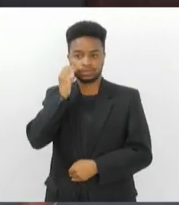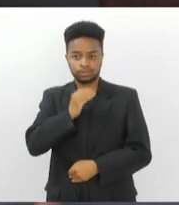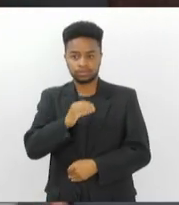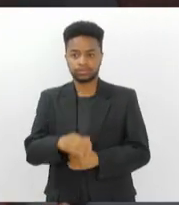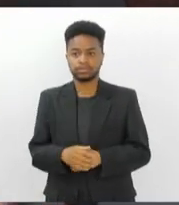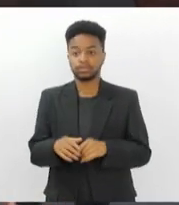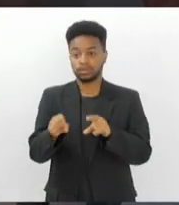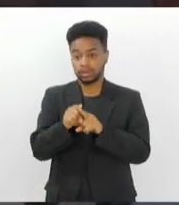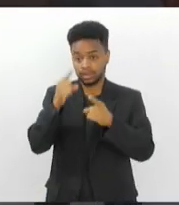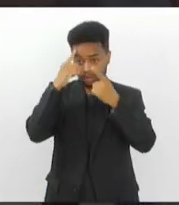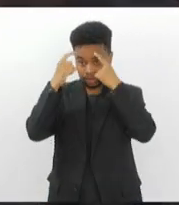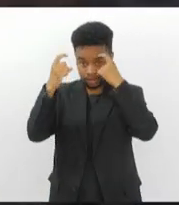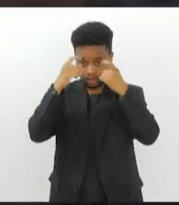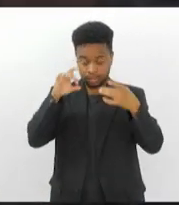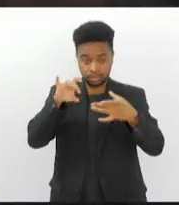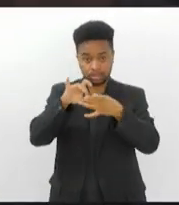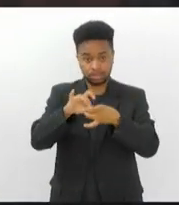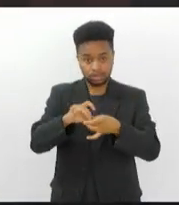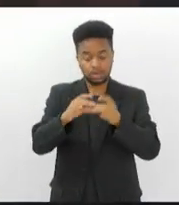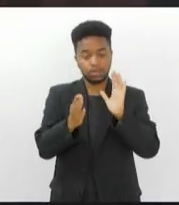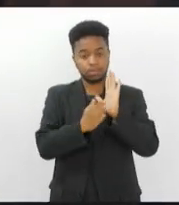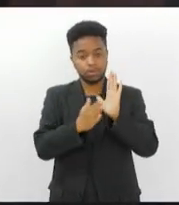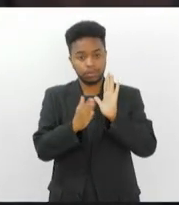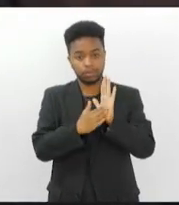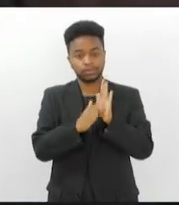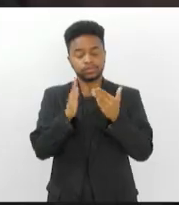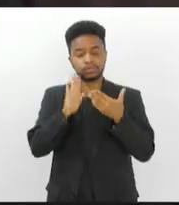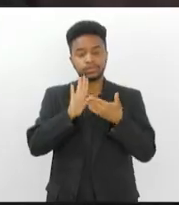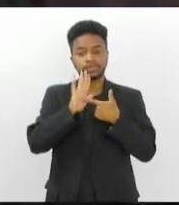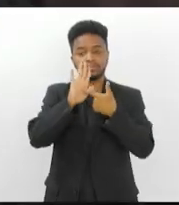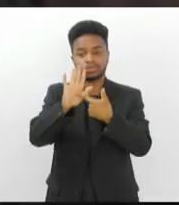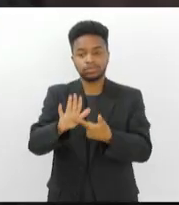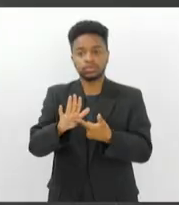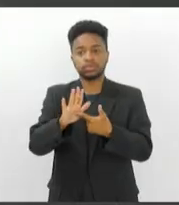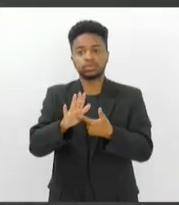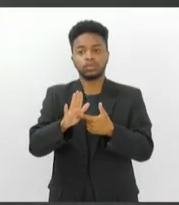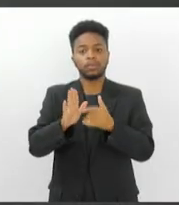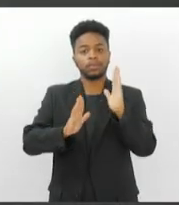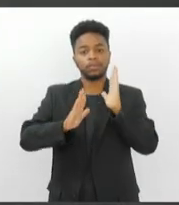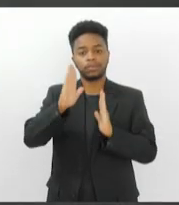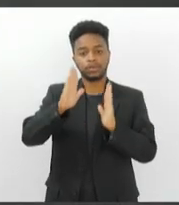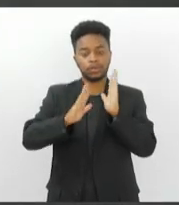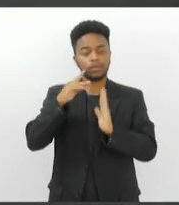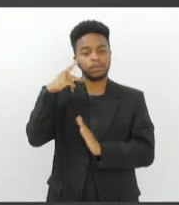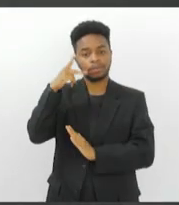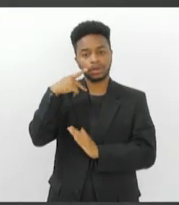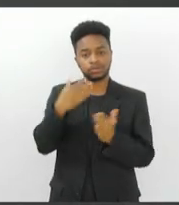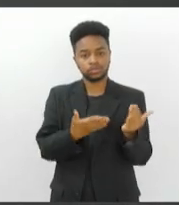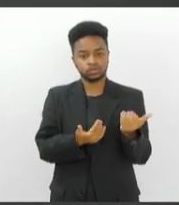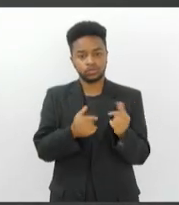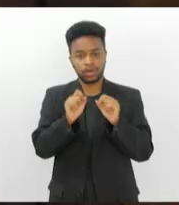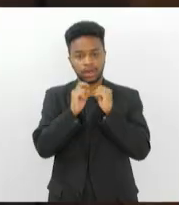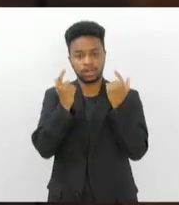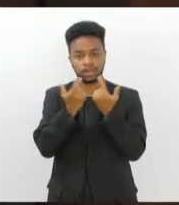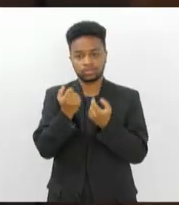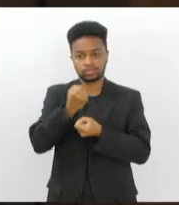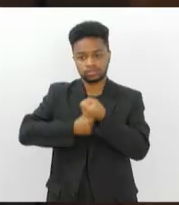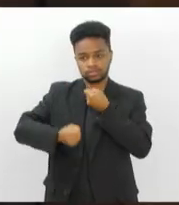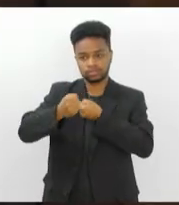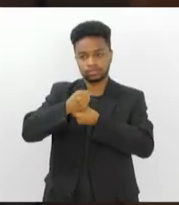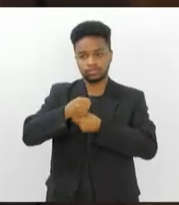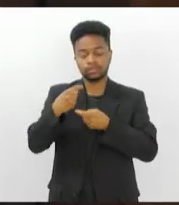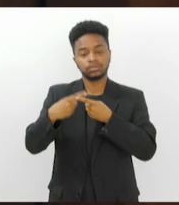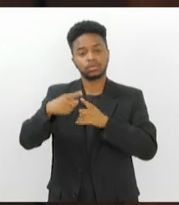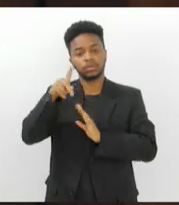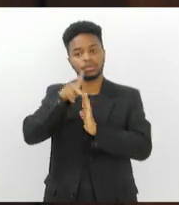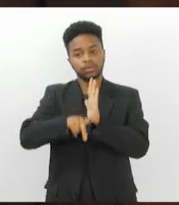A ideia foi inspirada em uma proposta apresentada durante o Parlamento Juvenil da Alerje do ano passado. O